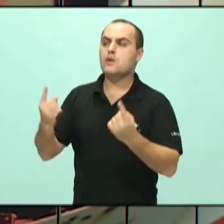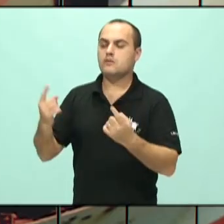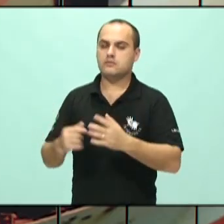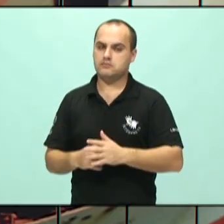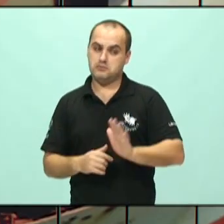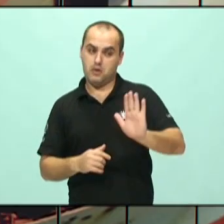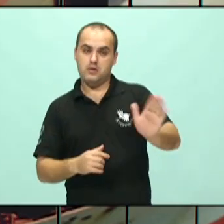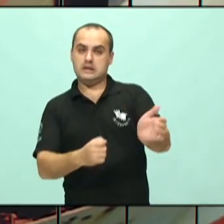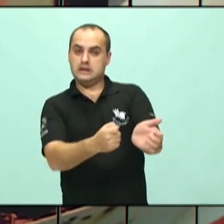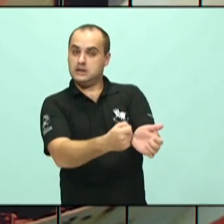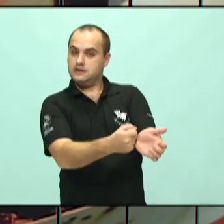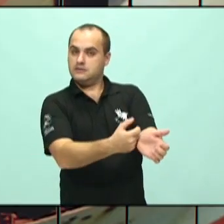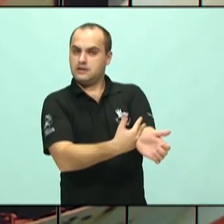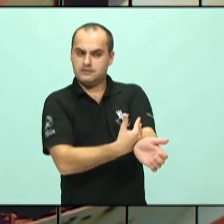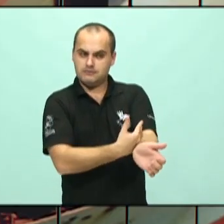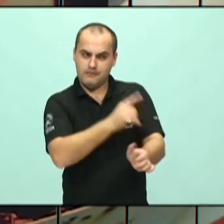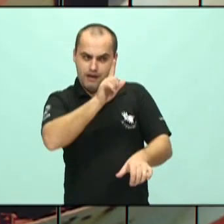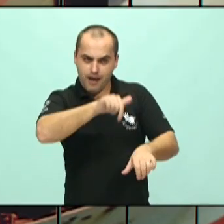é doença.